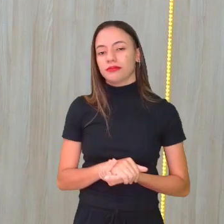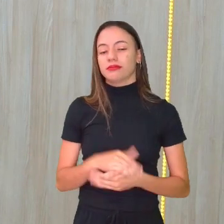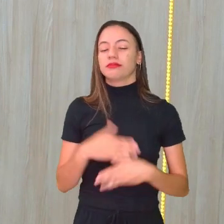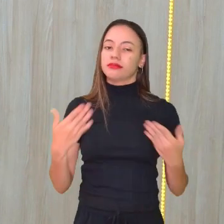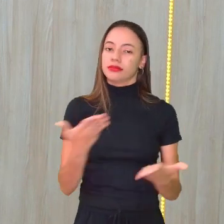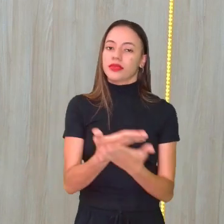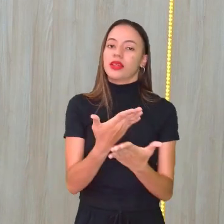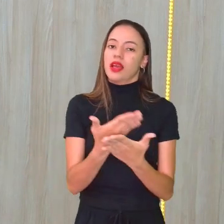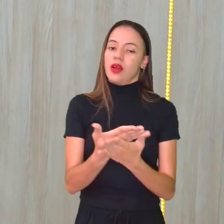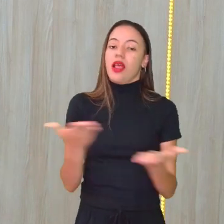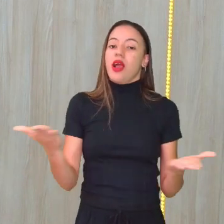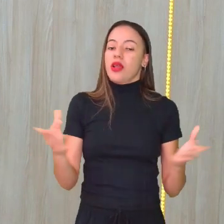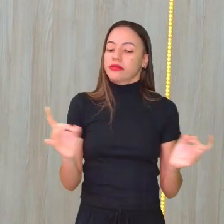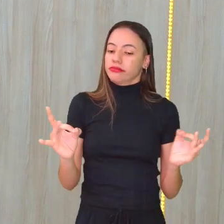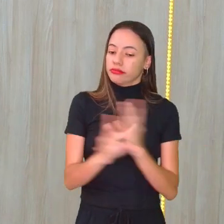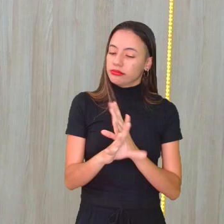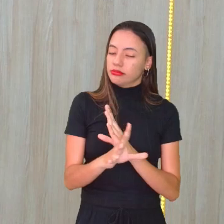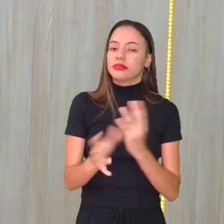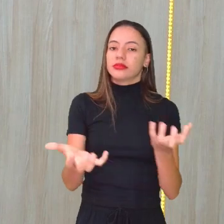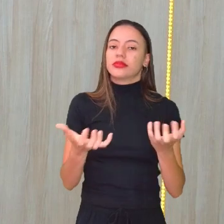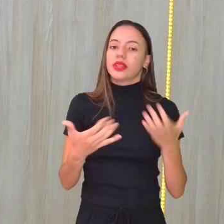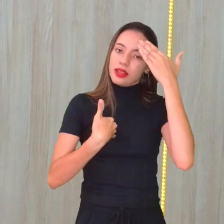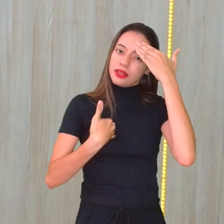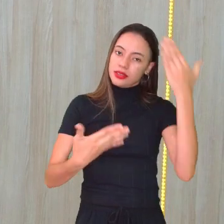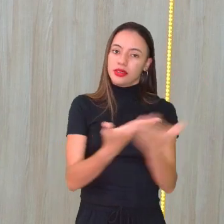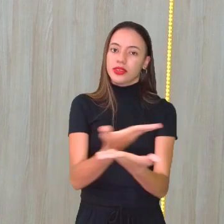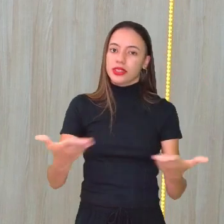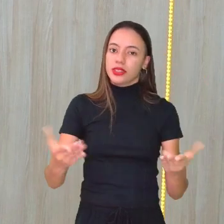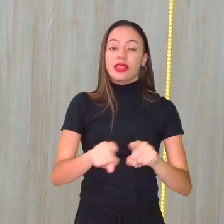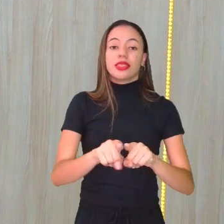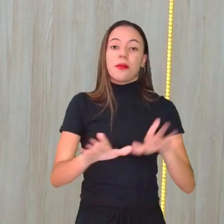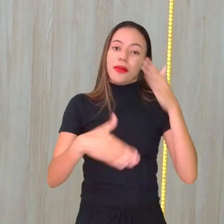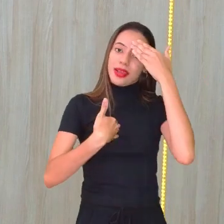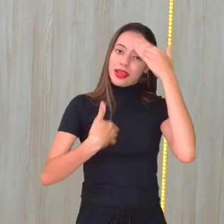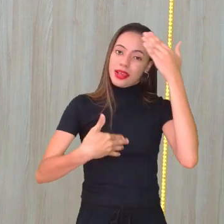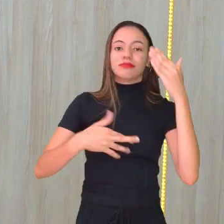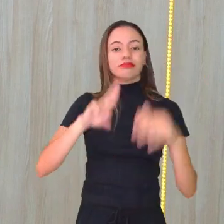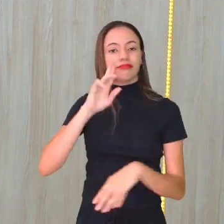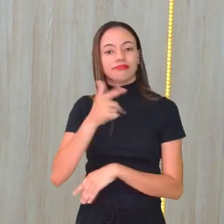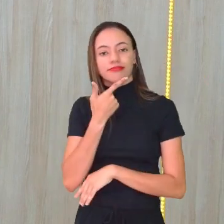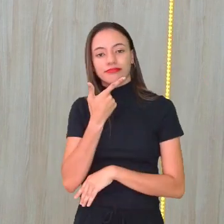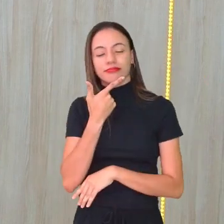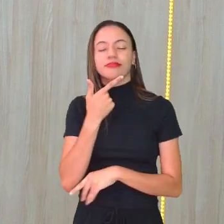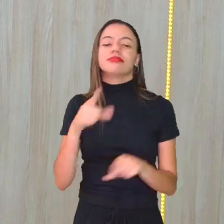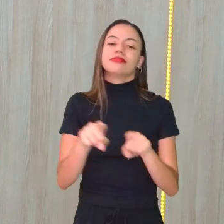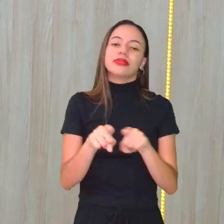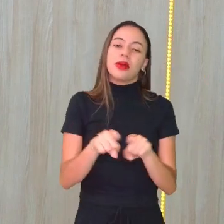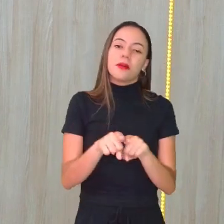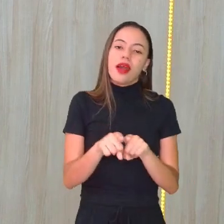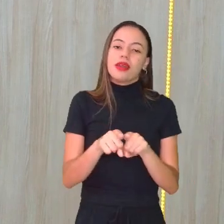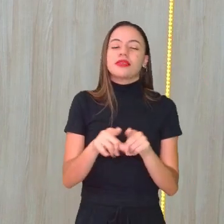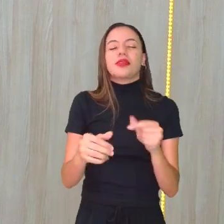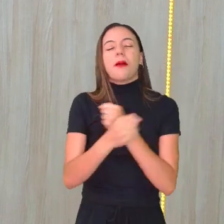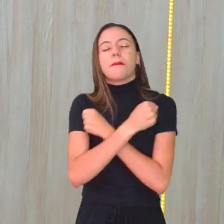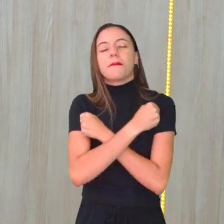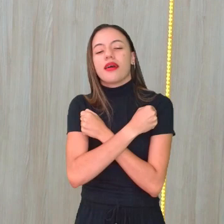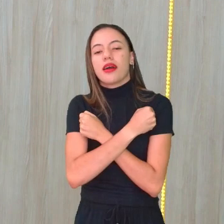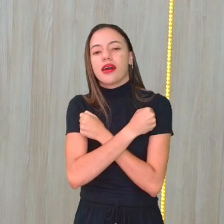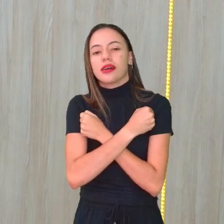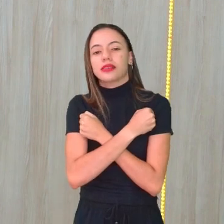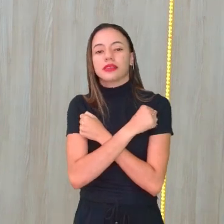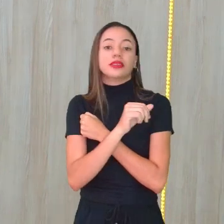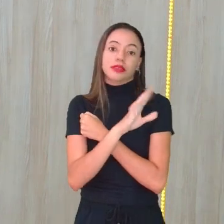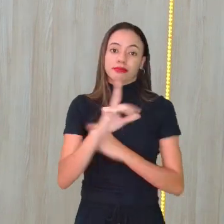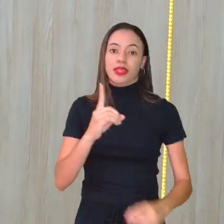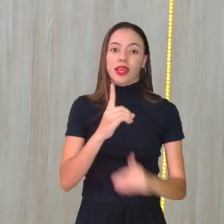Nossa aula está chegando ao final. Eu quero agradecer a vocês, agradecer a Raquel e deixar aqui um grande abraço. E